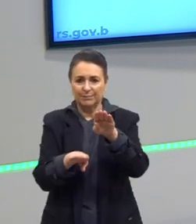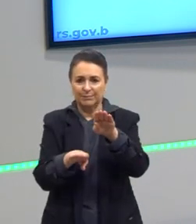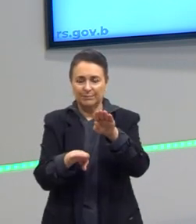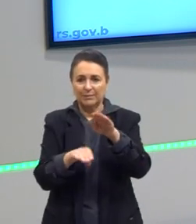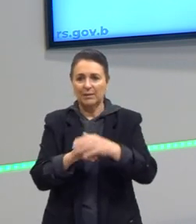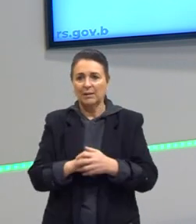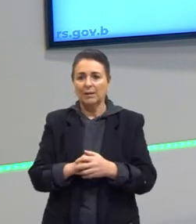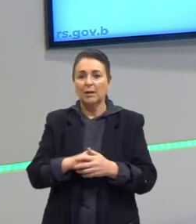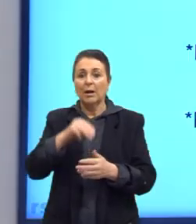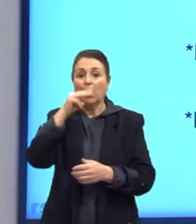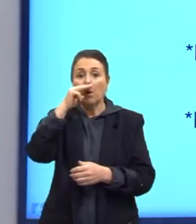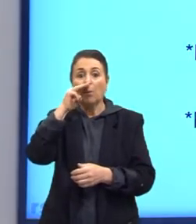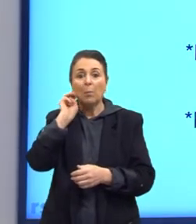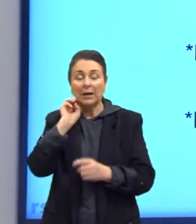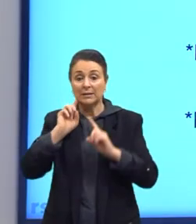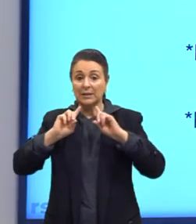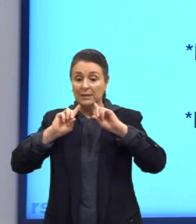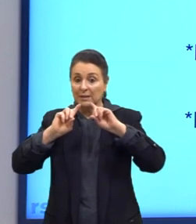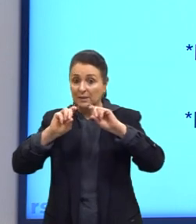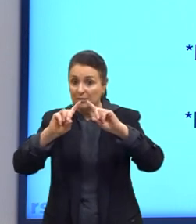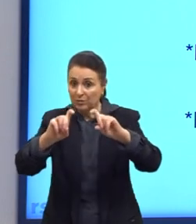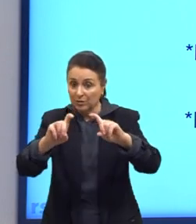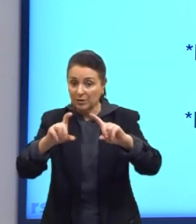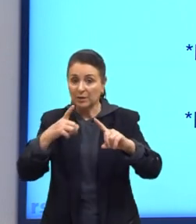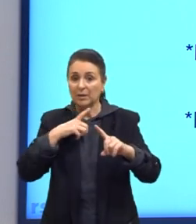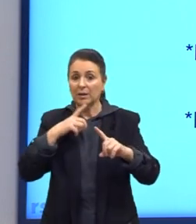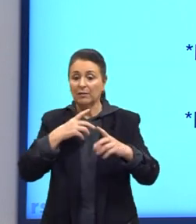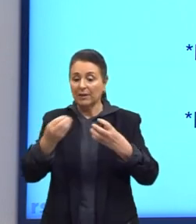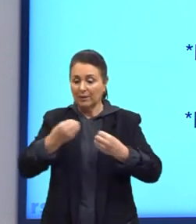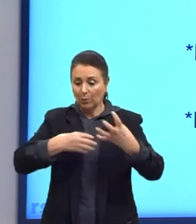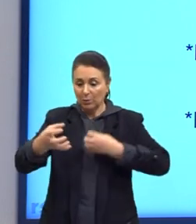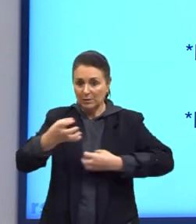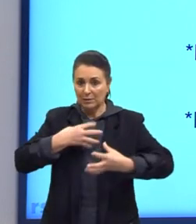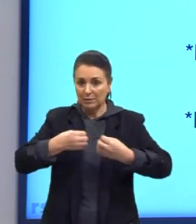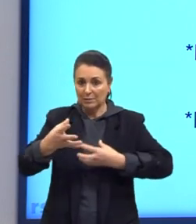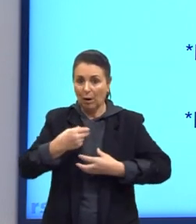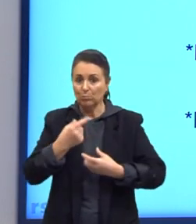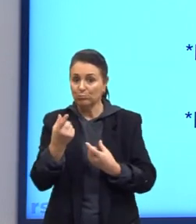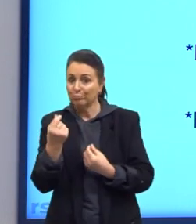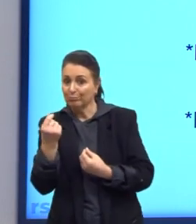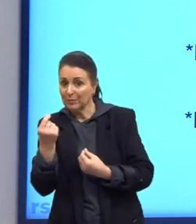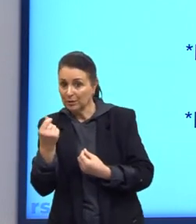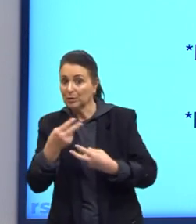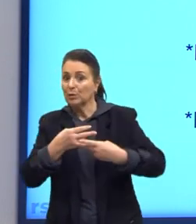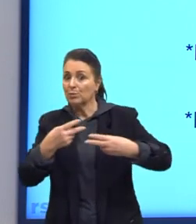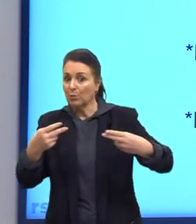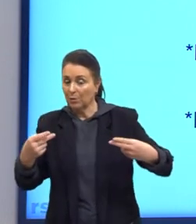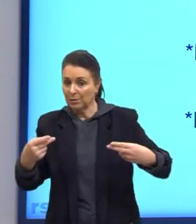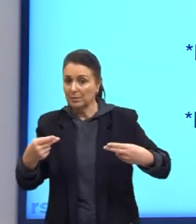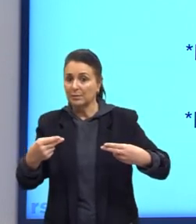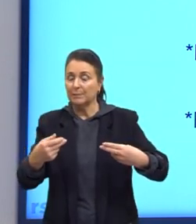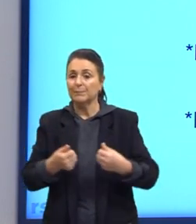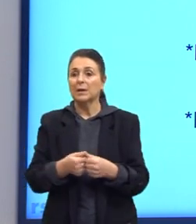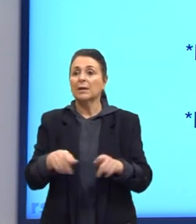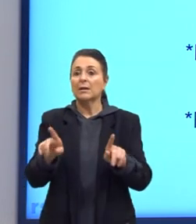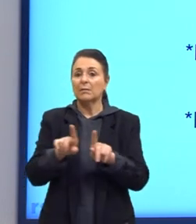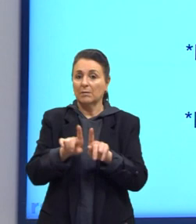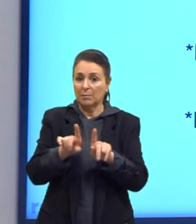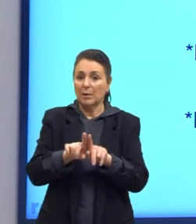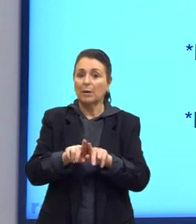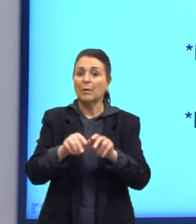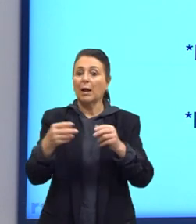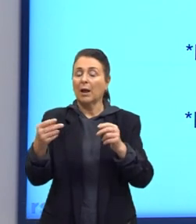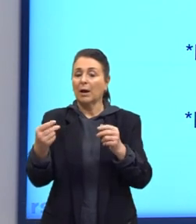O Marx vai criticar que a questão da concentração de renda é um dos fatores de desigualdade. Aqui também,